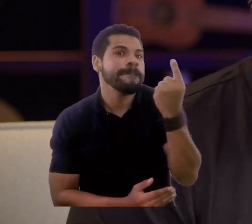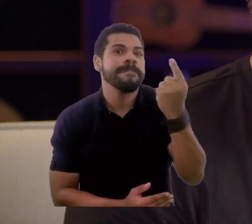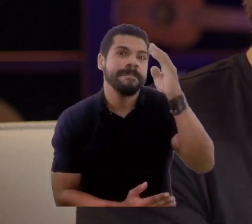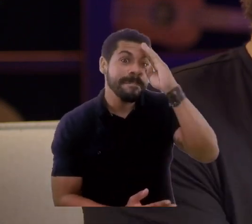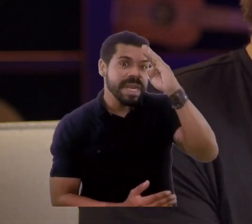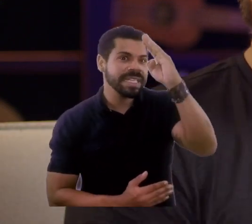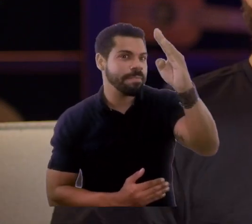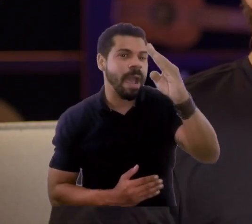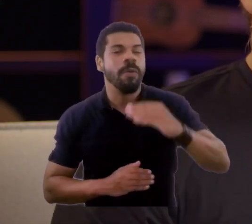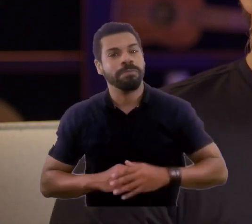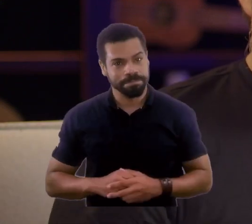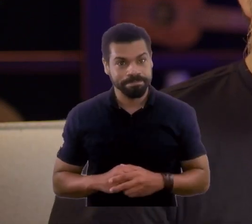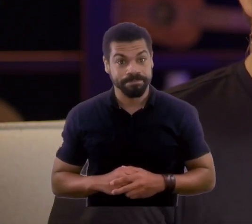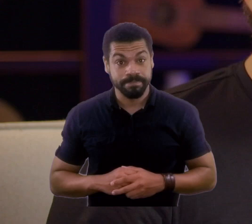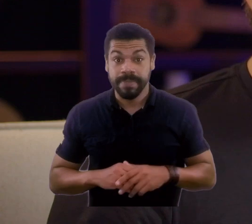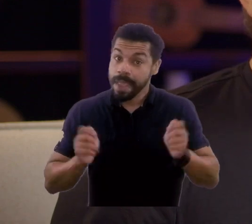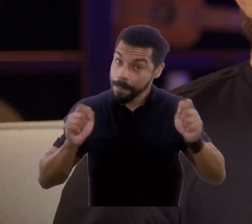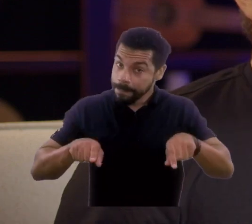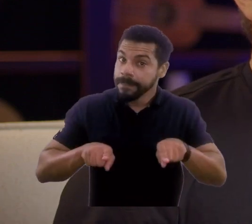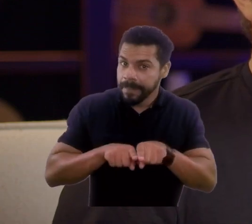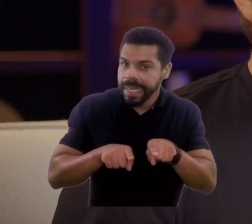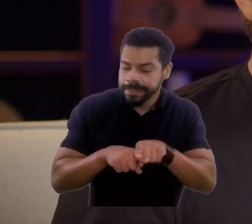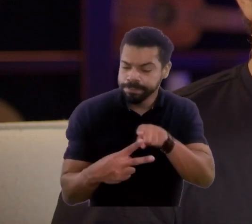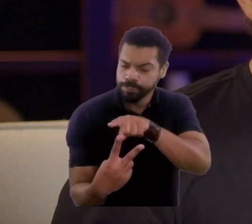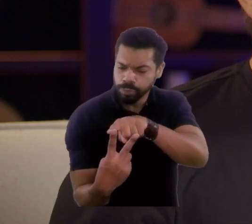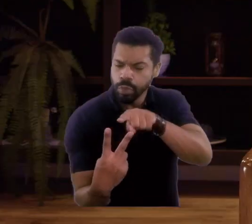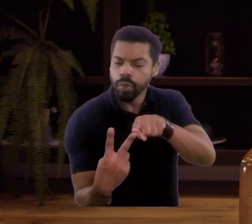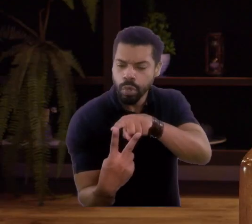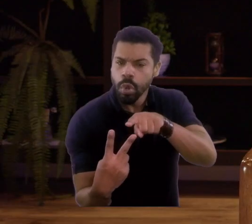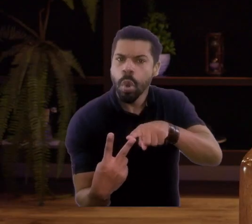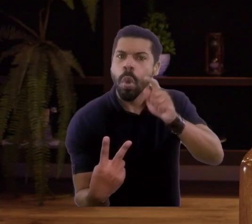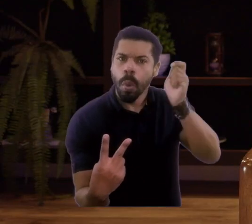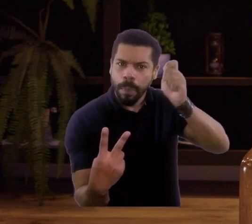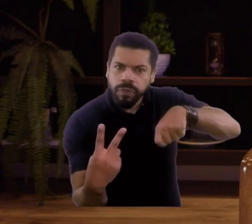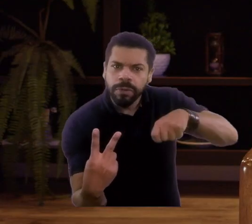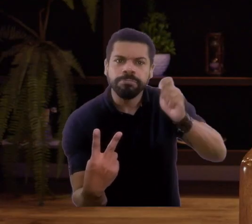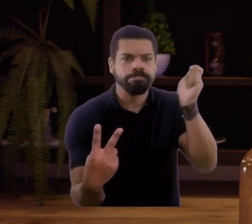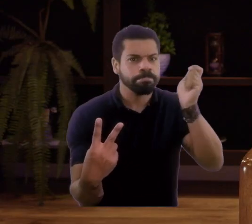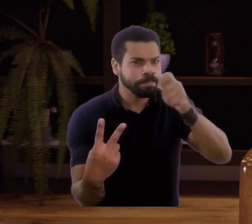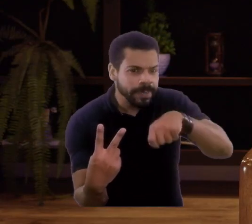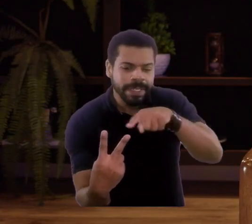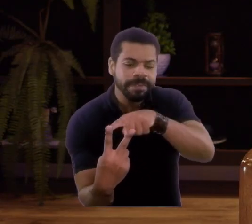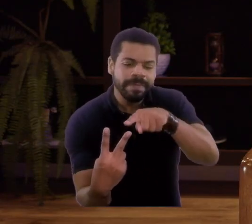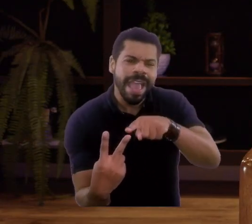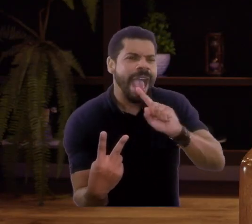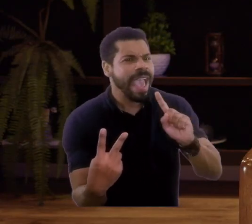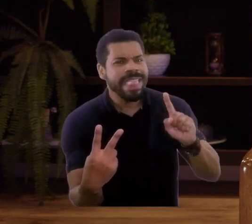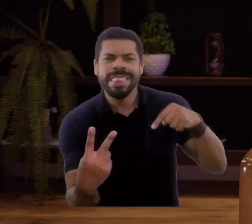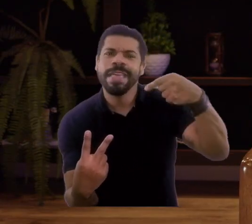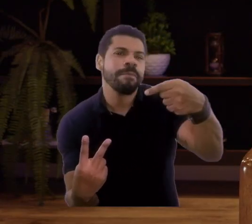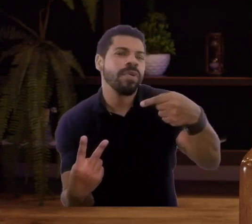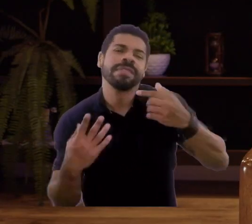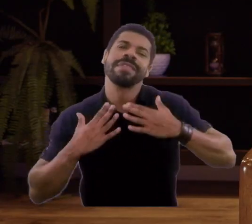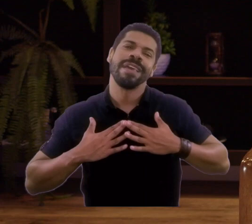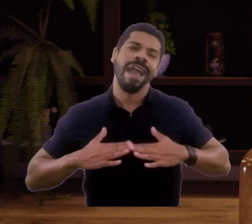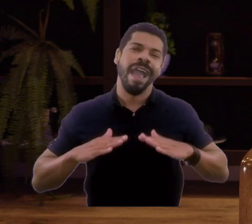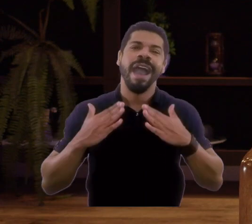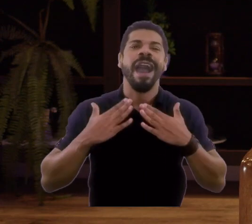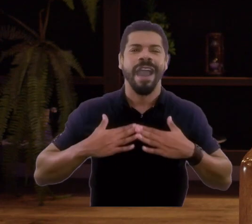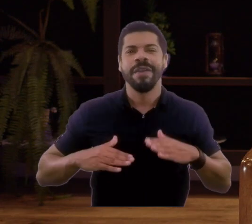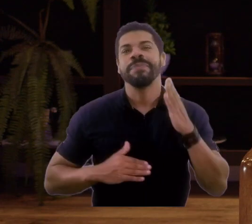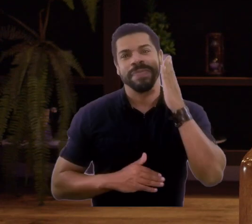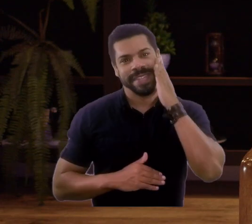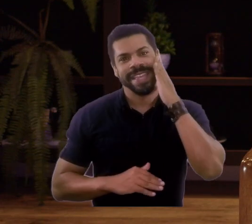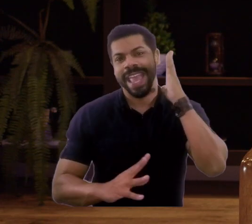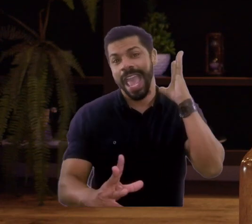consumo, que não são prioritários, não são prioritários num primeiro momento, mas que se eu atinjo os dois primeiros prioritários, eu depois